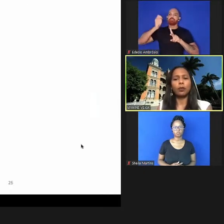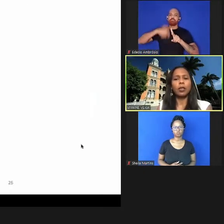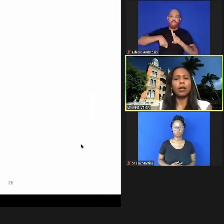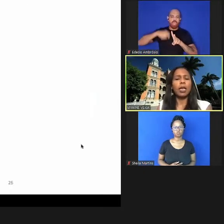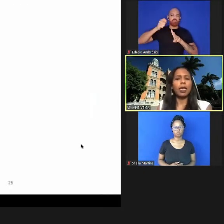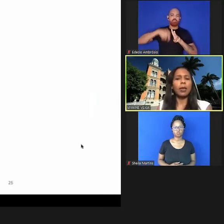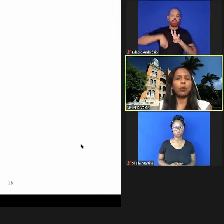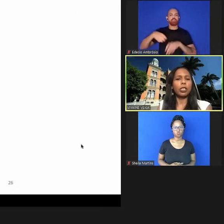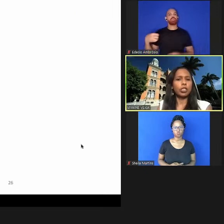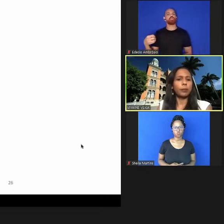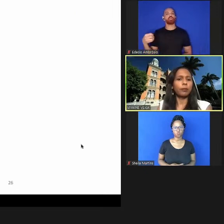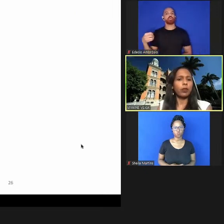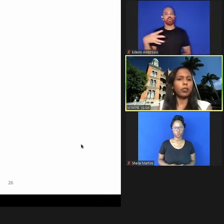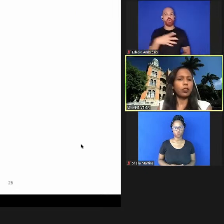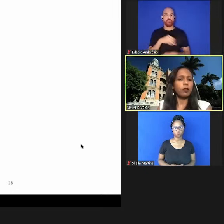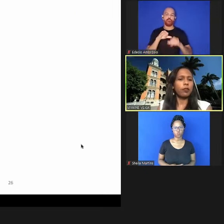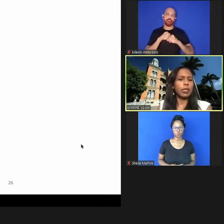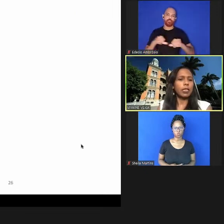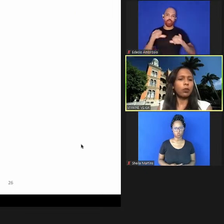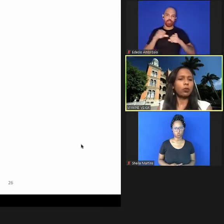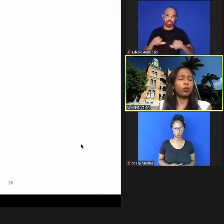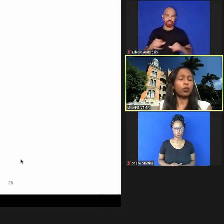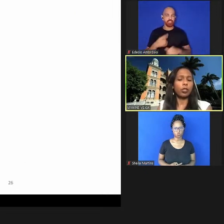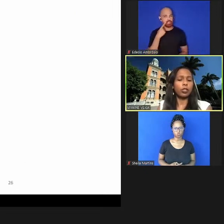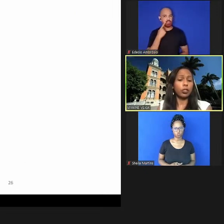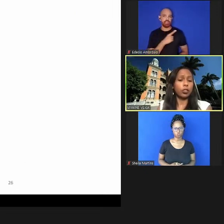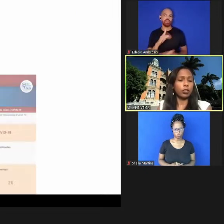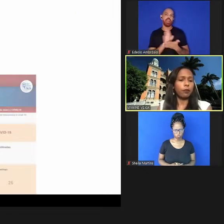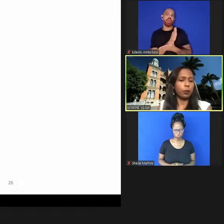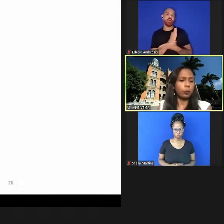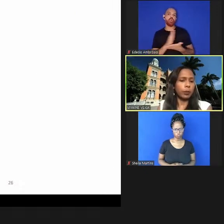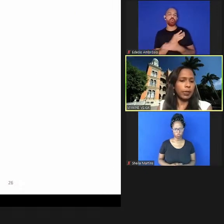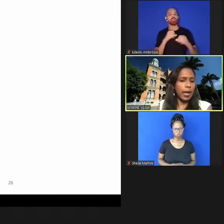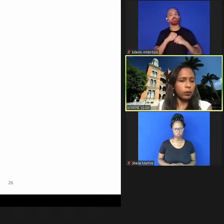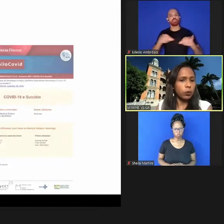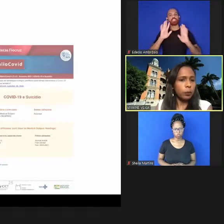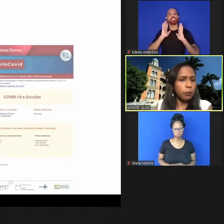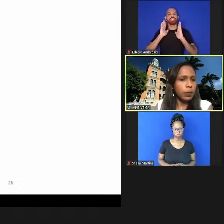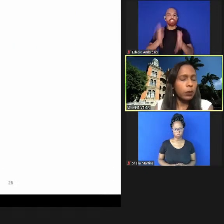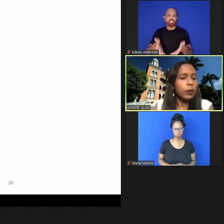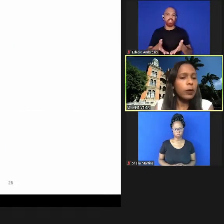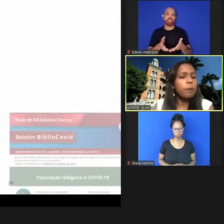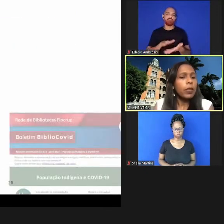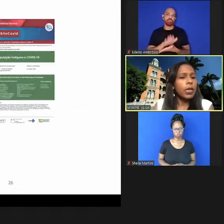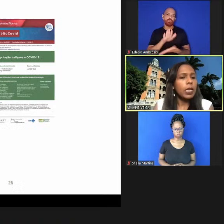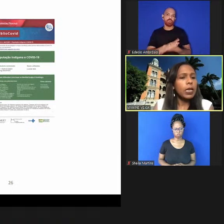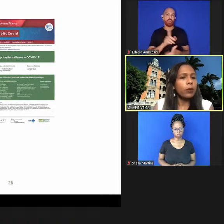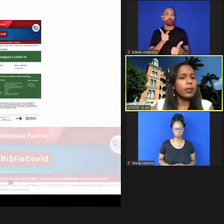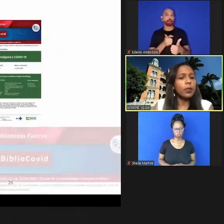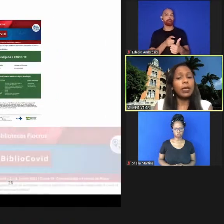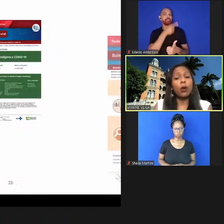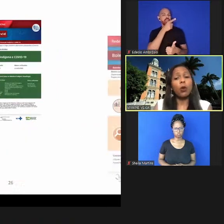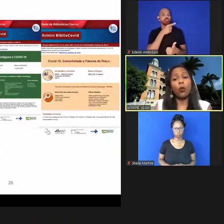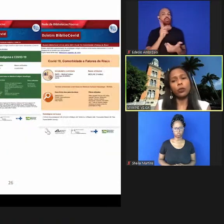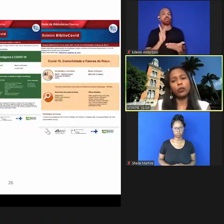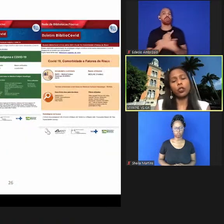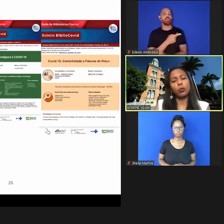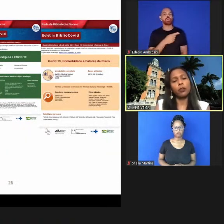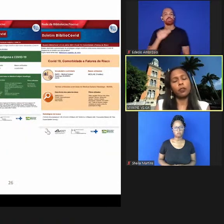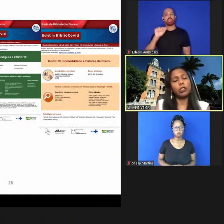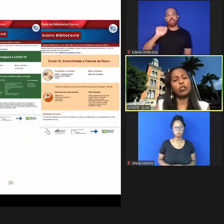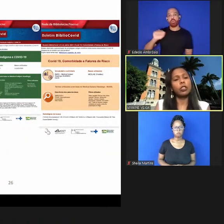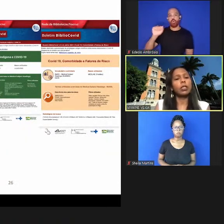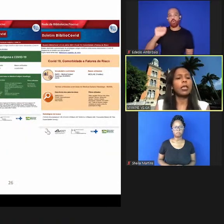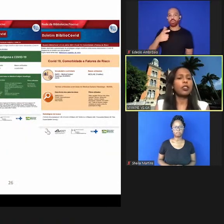novo boletim então vocês vão ver aqui alguns dos boletins que já foram publicados o primeiro ele aconteceu em agosto de